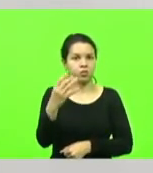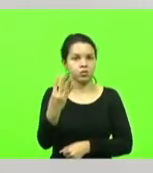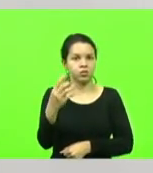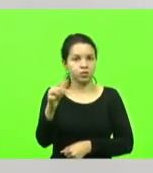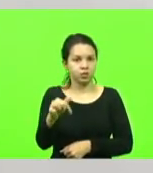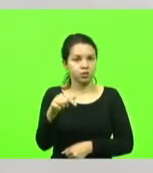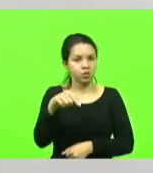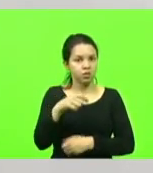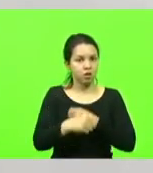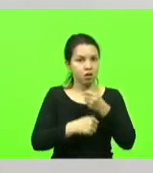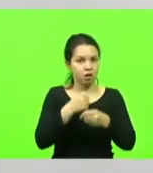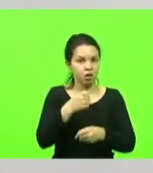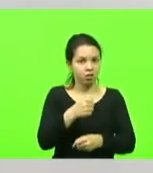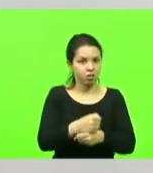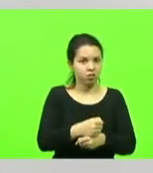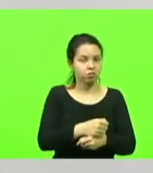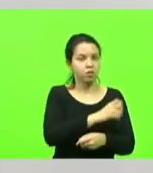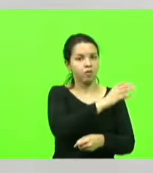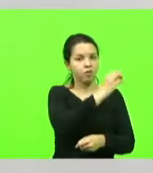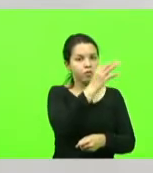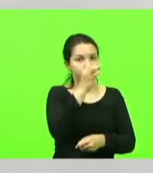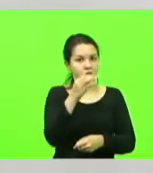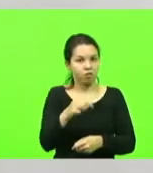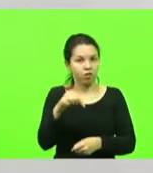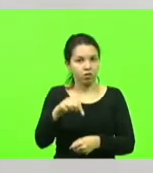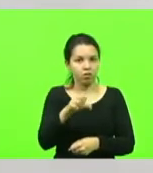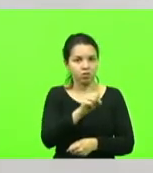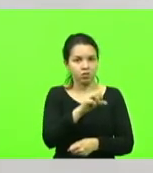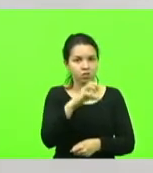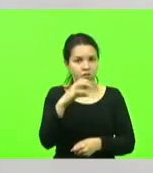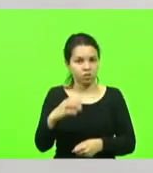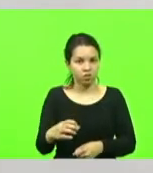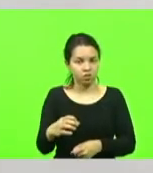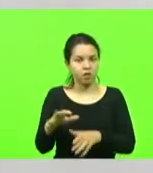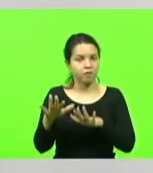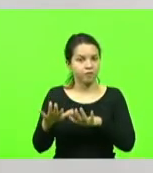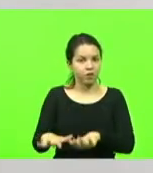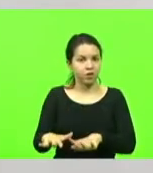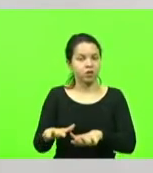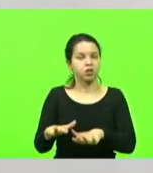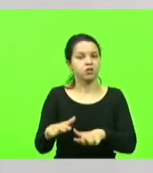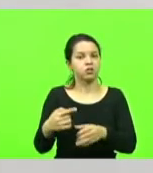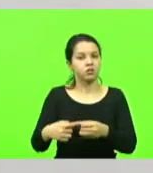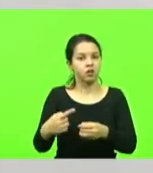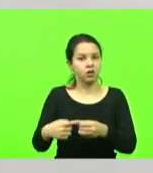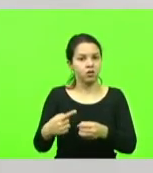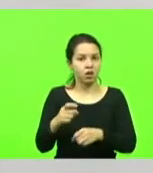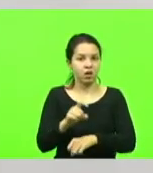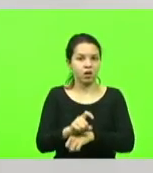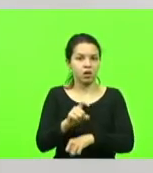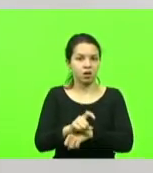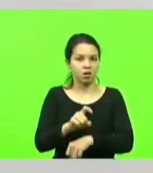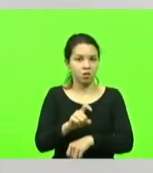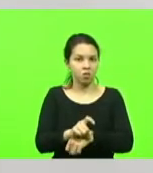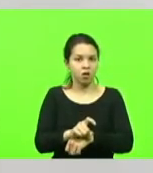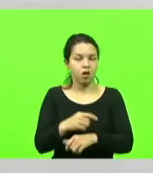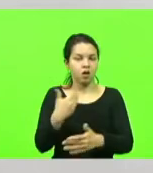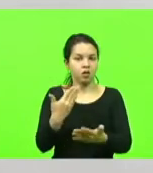para Santa Catarina, permanecendo na cidade de Araranguá, no extremo sul de Santa Catarina, até